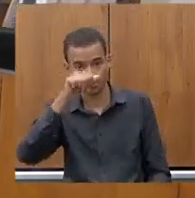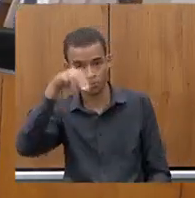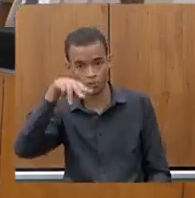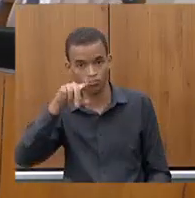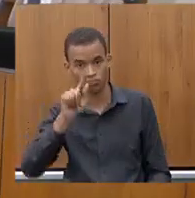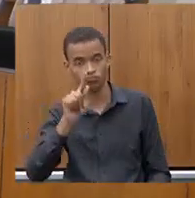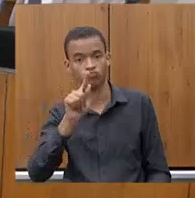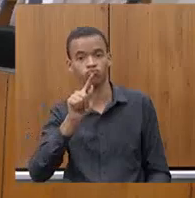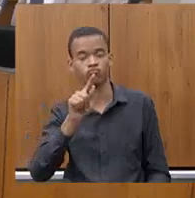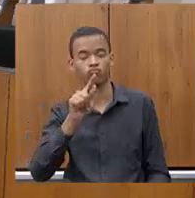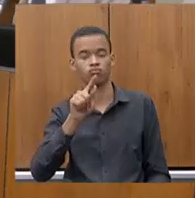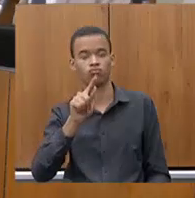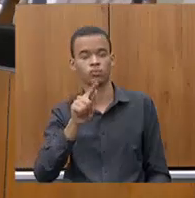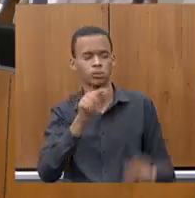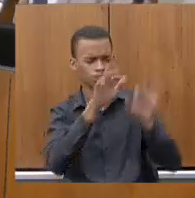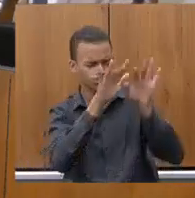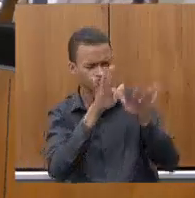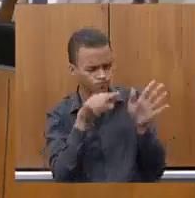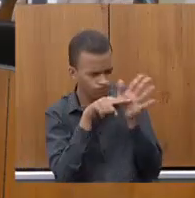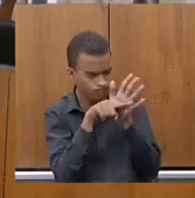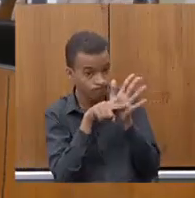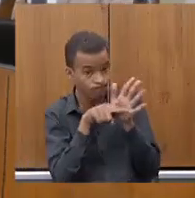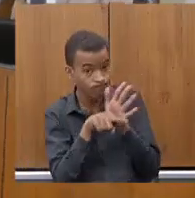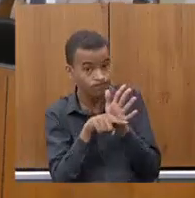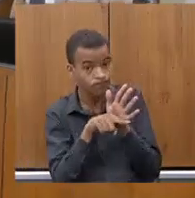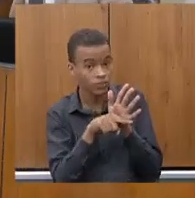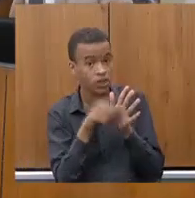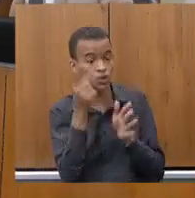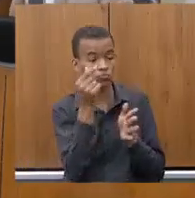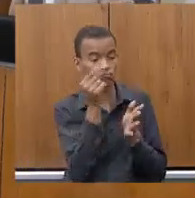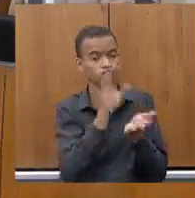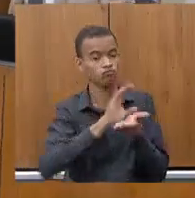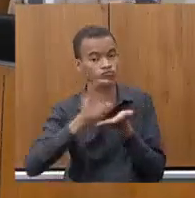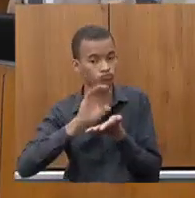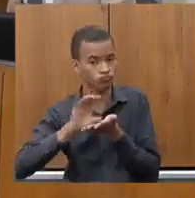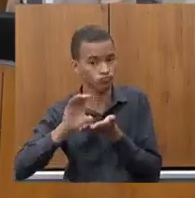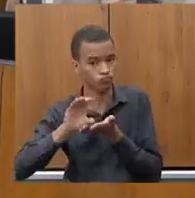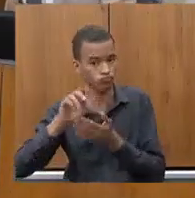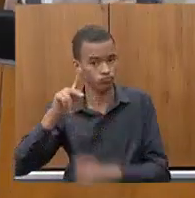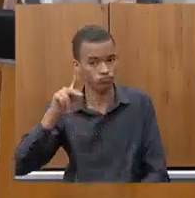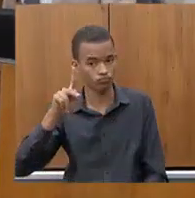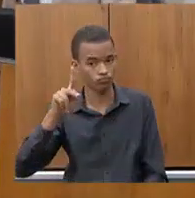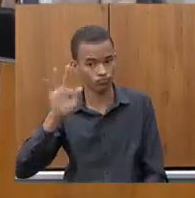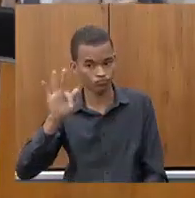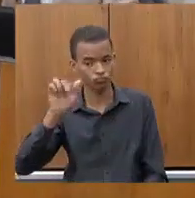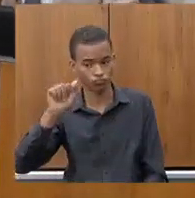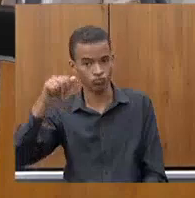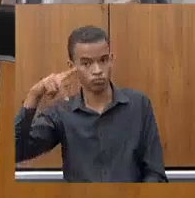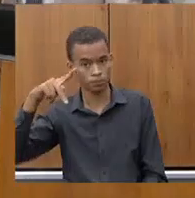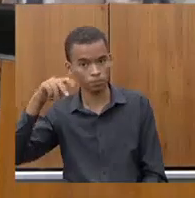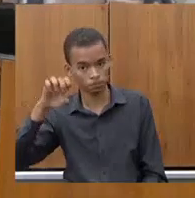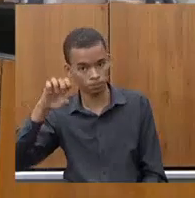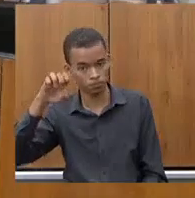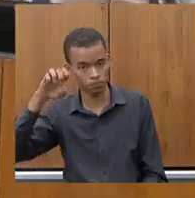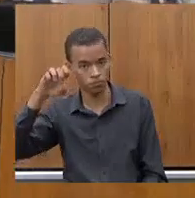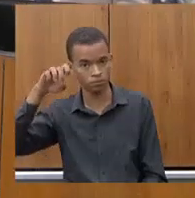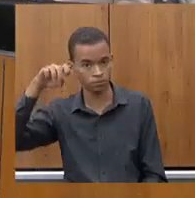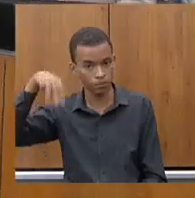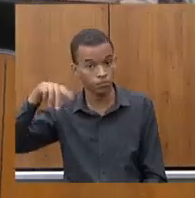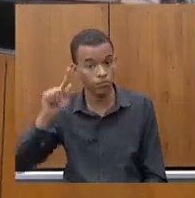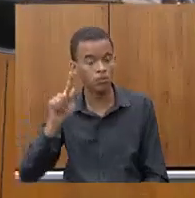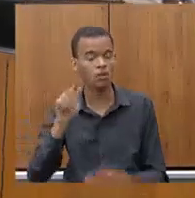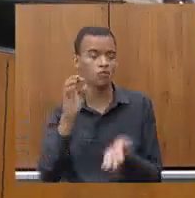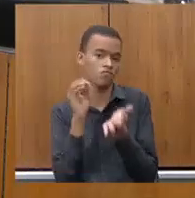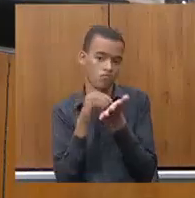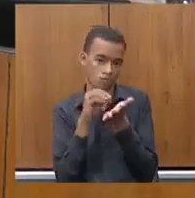historicamente, nunca teve, inclusive, os recursos que ela tem hoje ultrapassam o